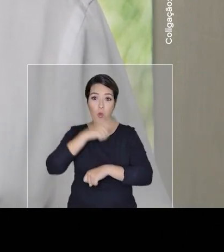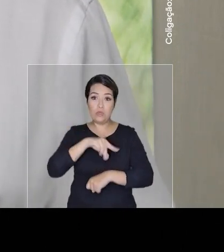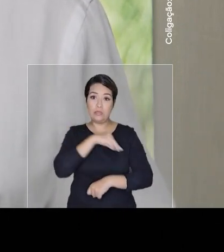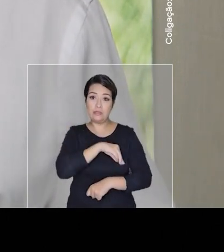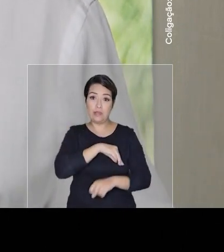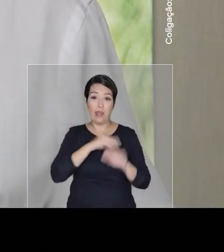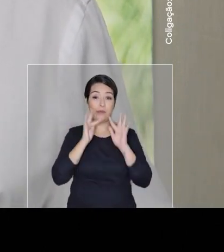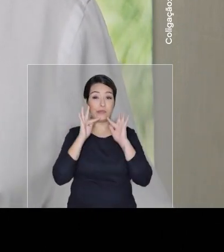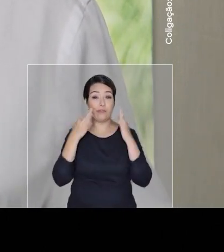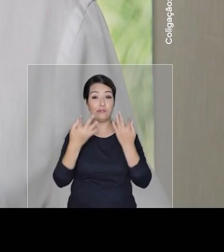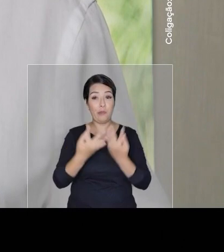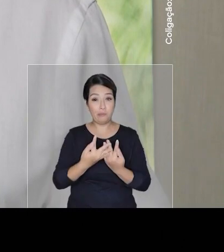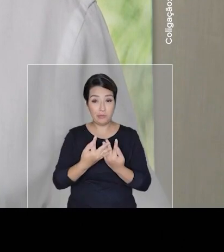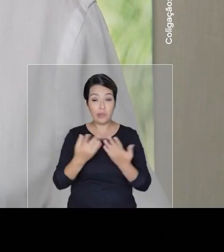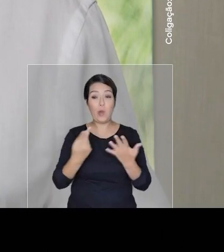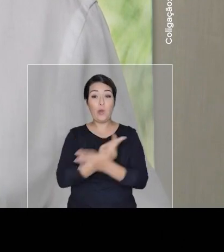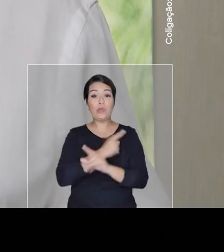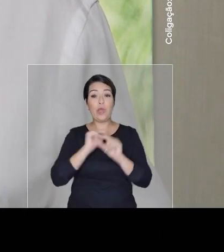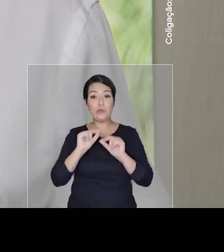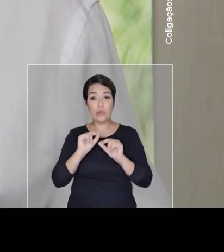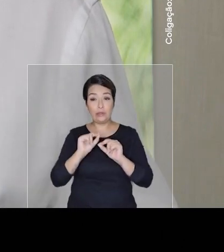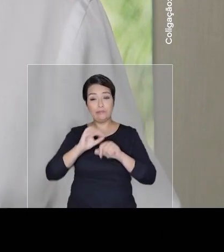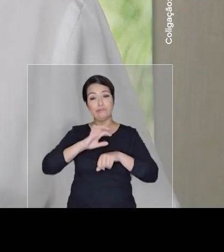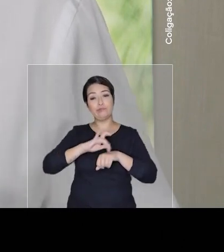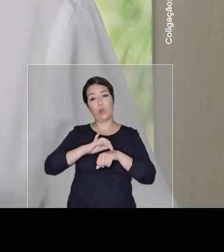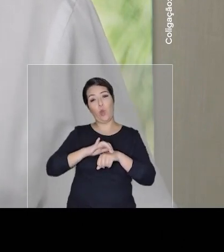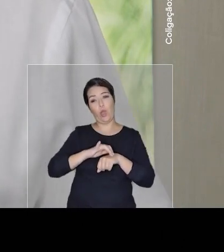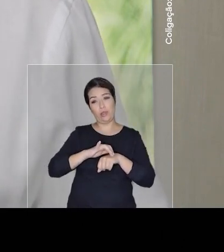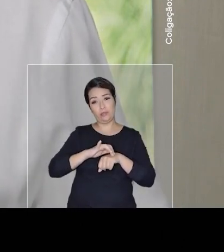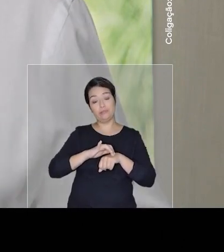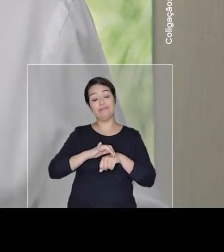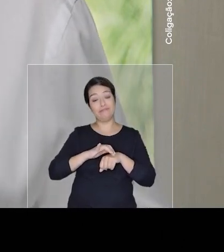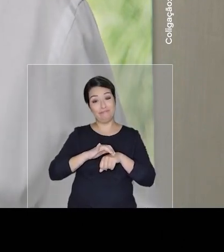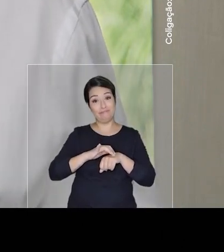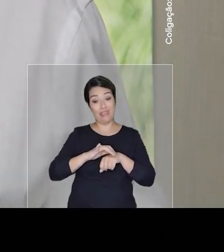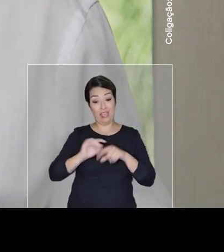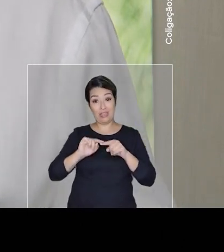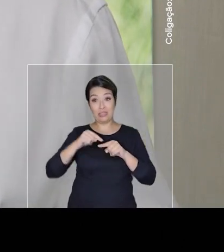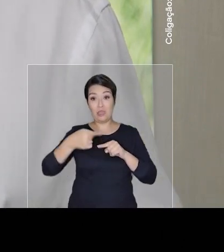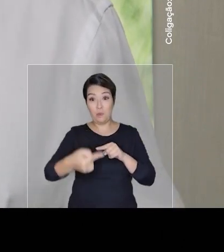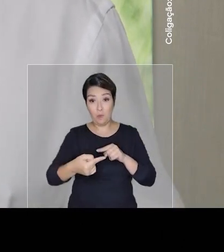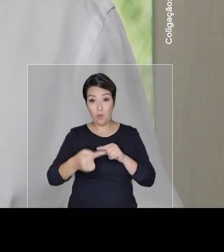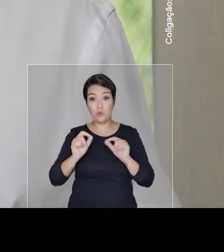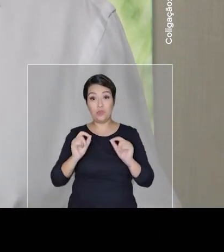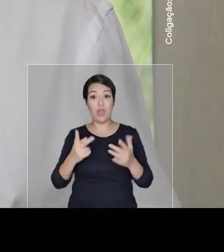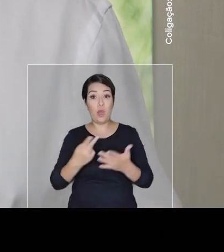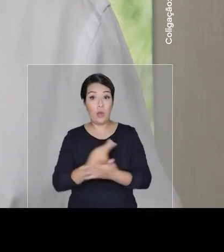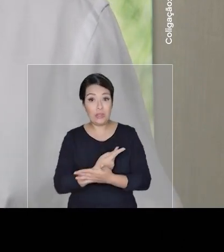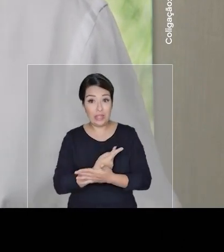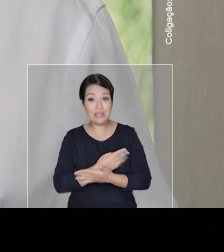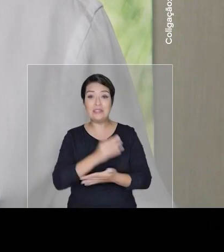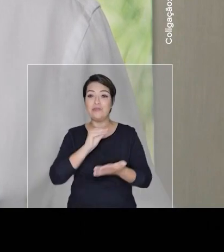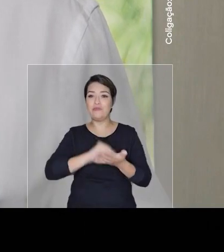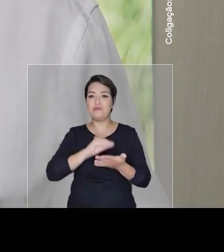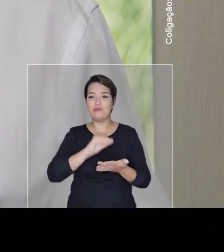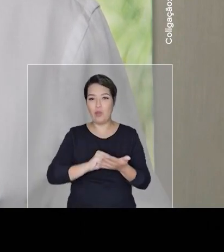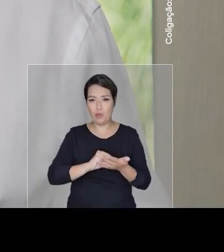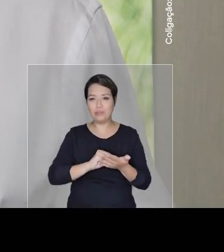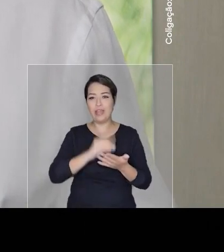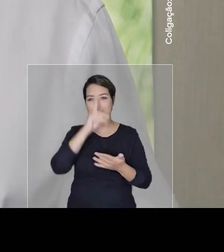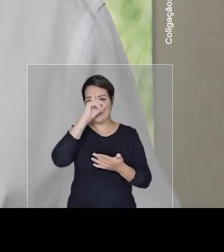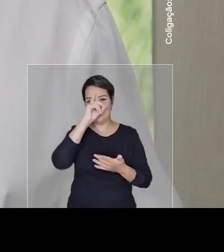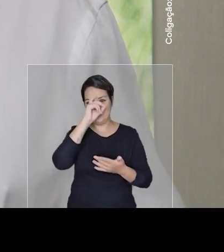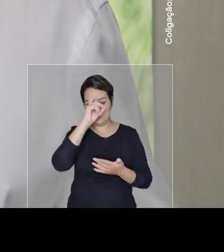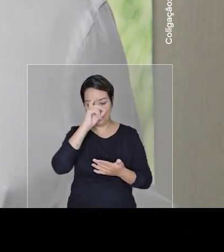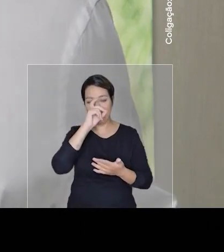famílias e acabam adoecendo e quando isso acontece vem outro sofrimento a falta de atendimento na saúde